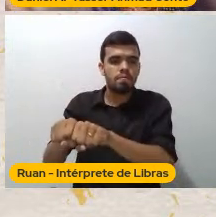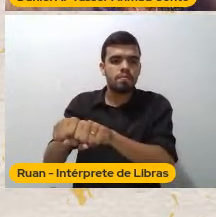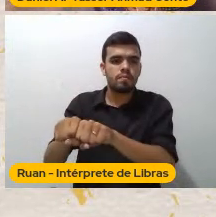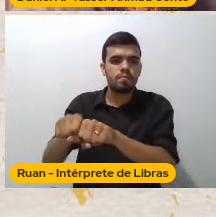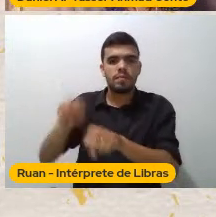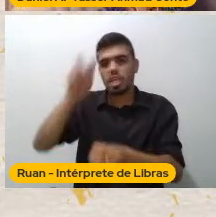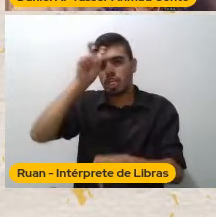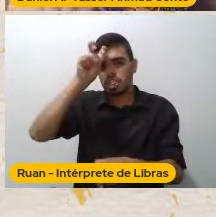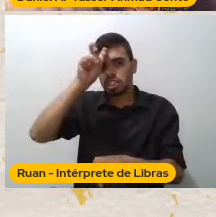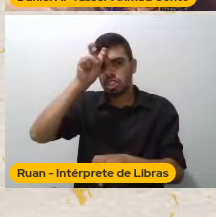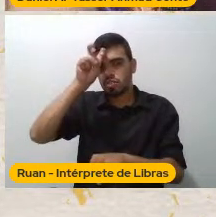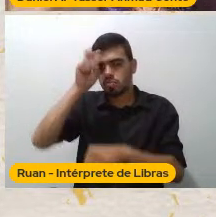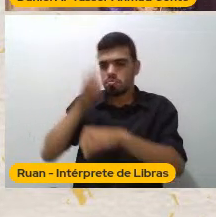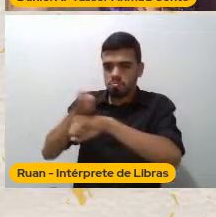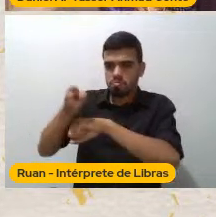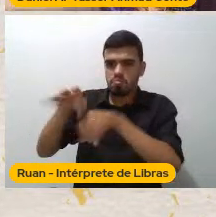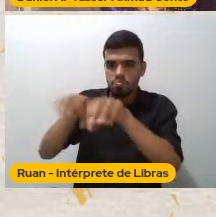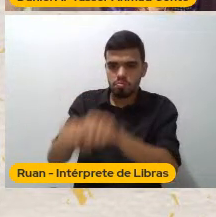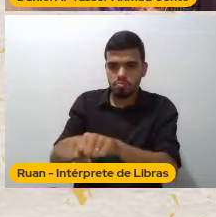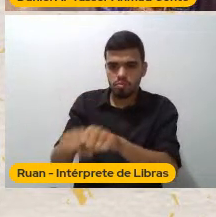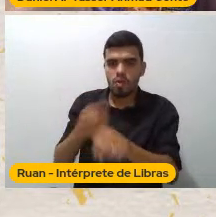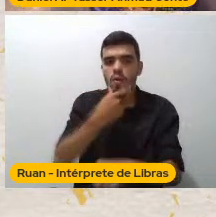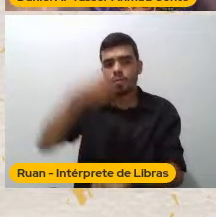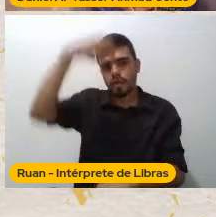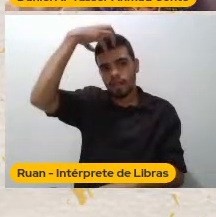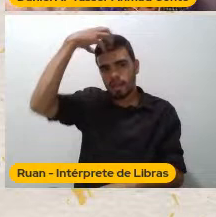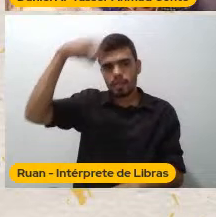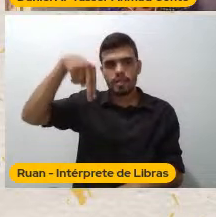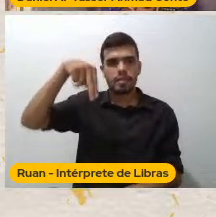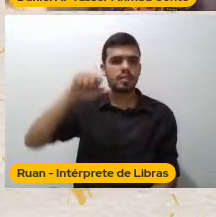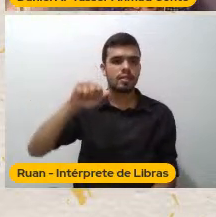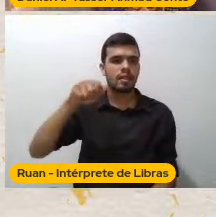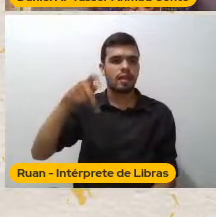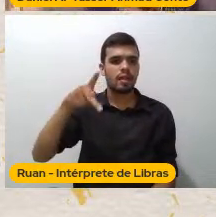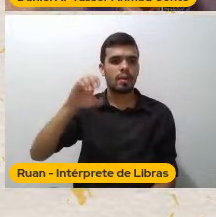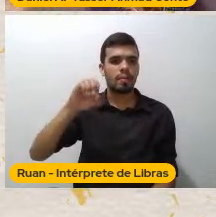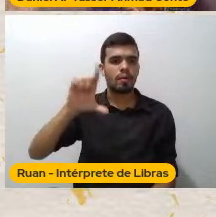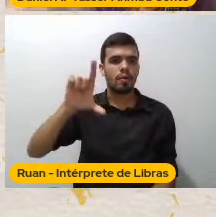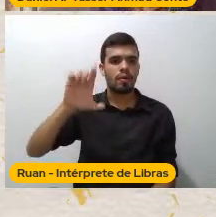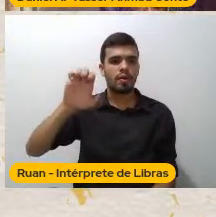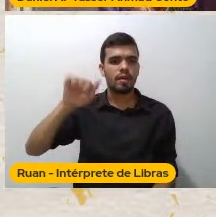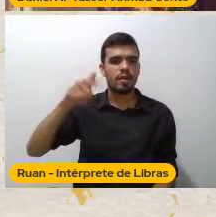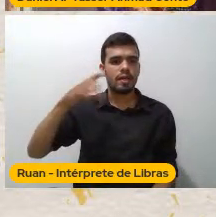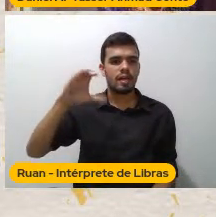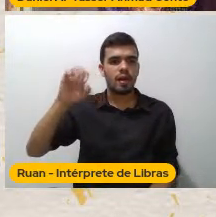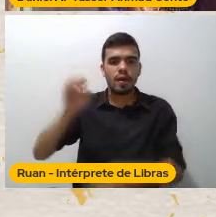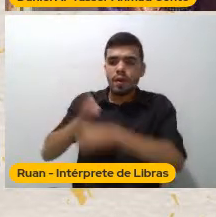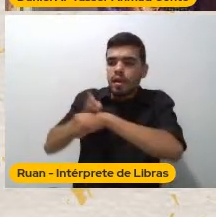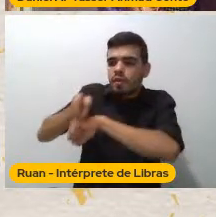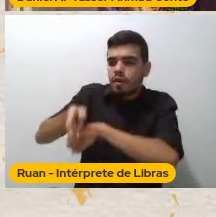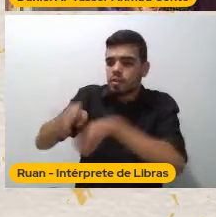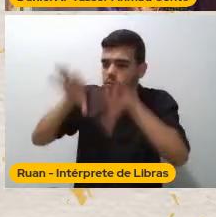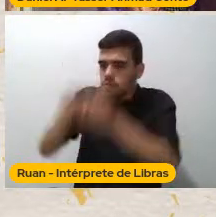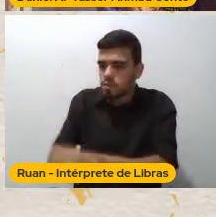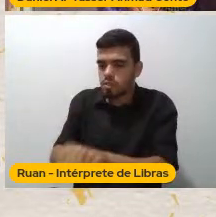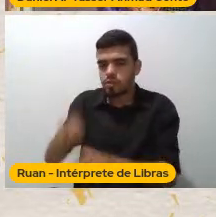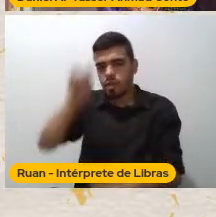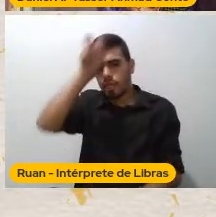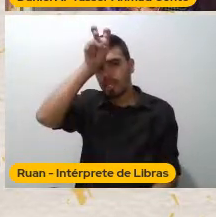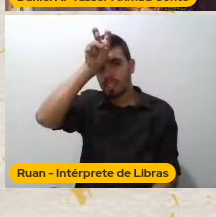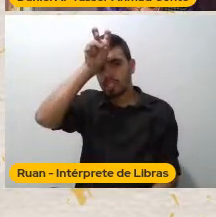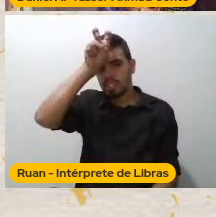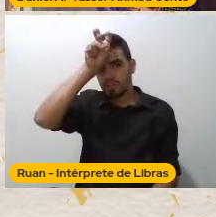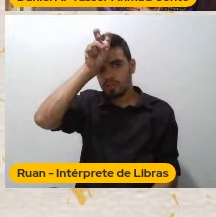Entrar no Egito Com o seu exército A segunda foi levar Especialistas De todas As disciplinas